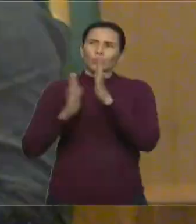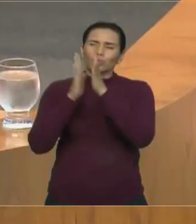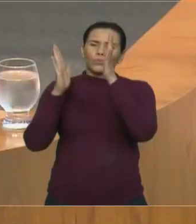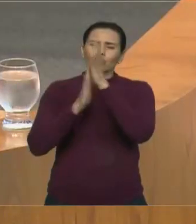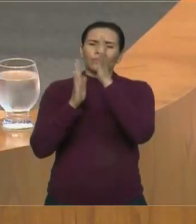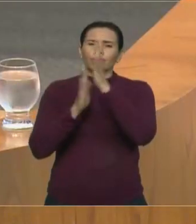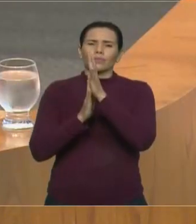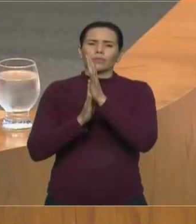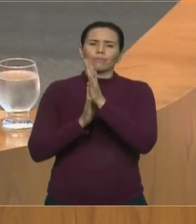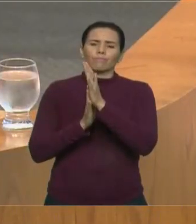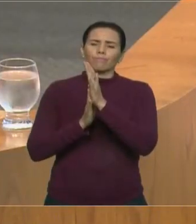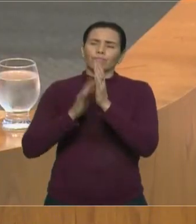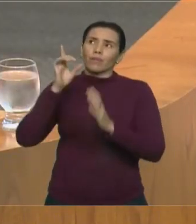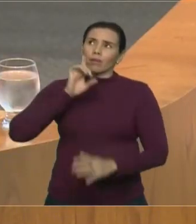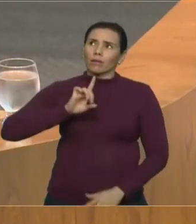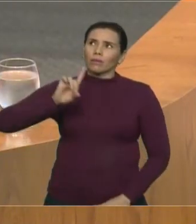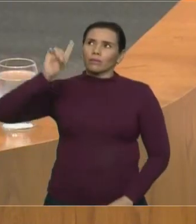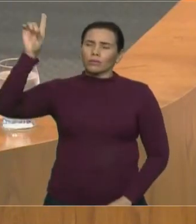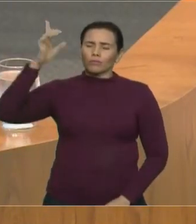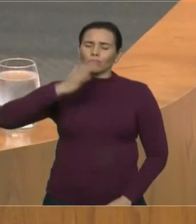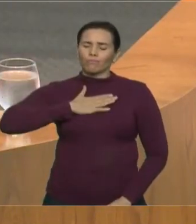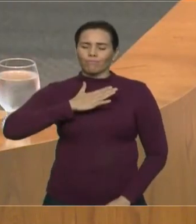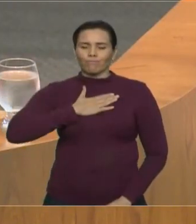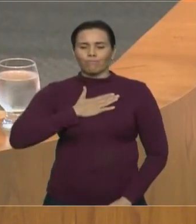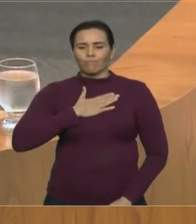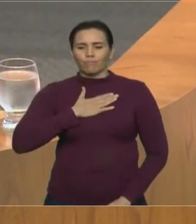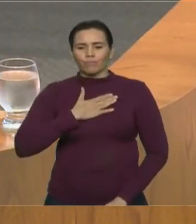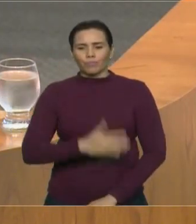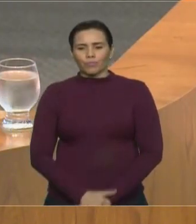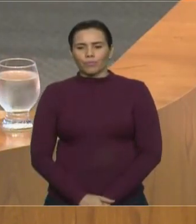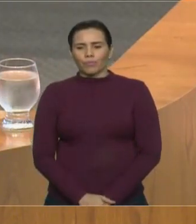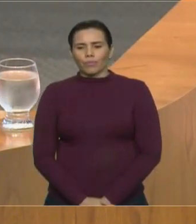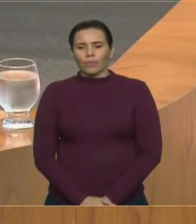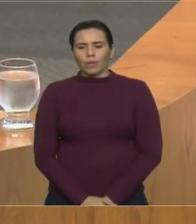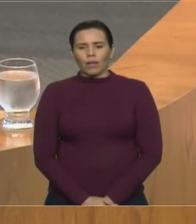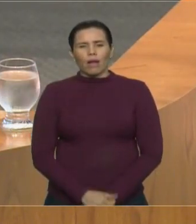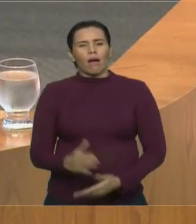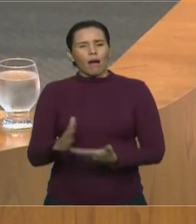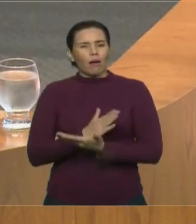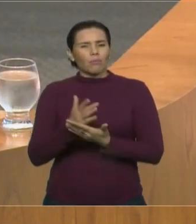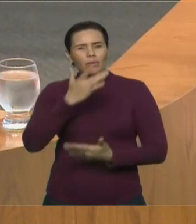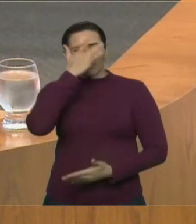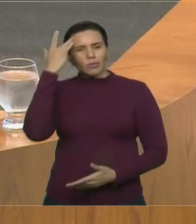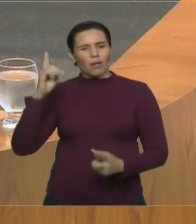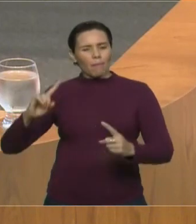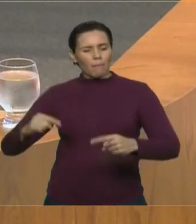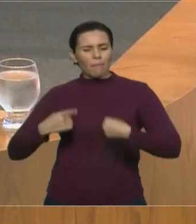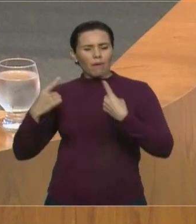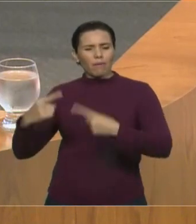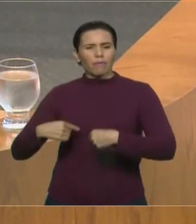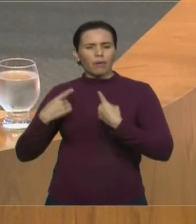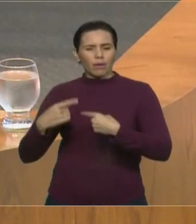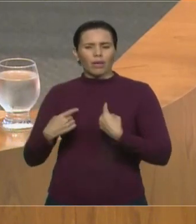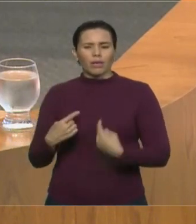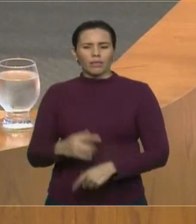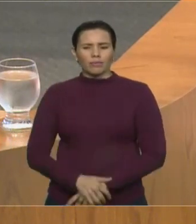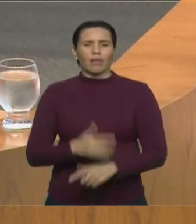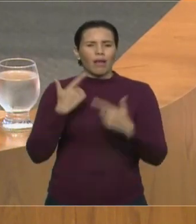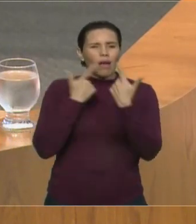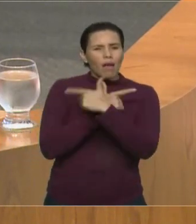Eu, depois, eu sofri tantos escárnios, né? Quando eu cantei,